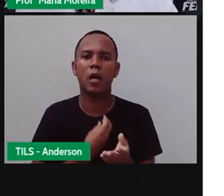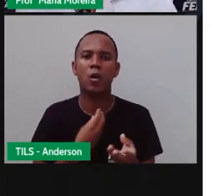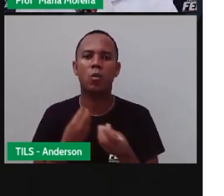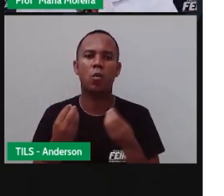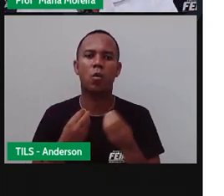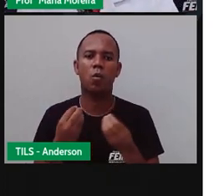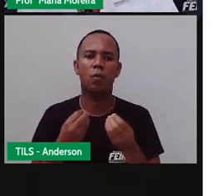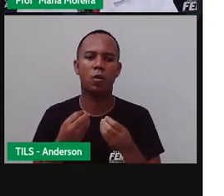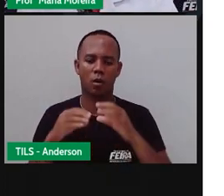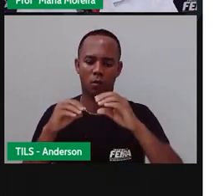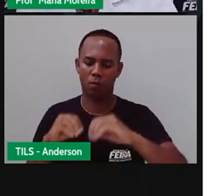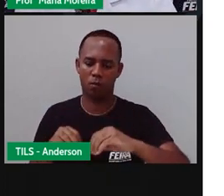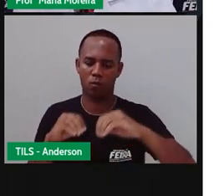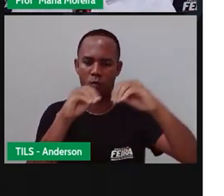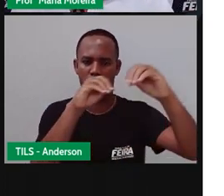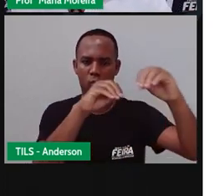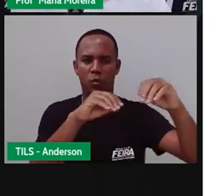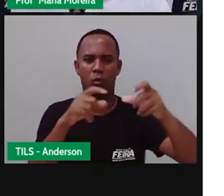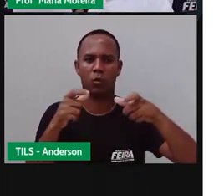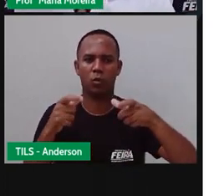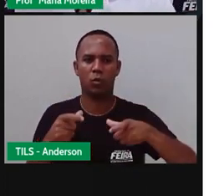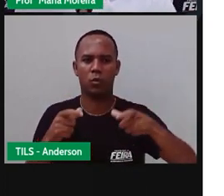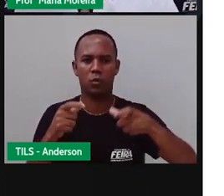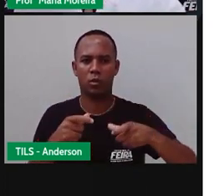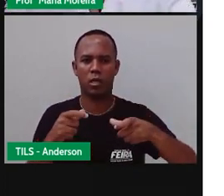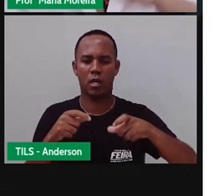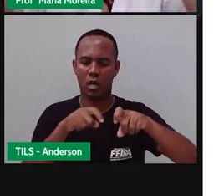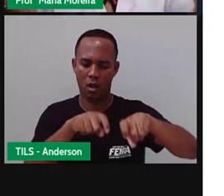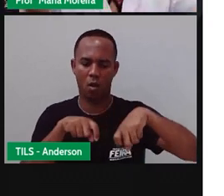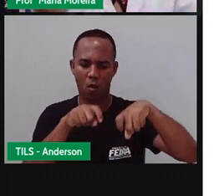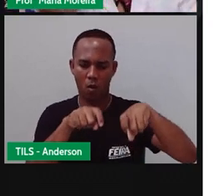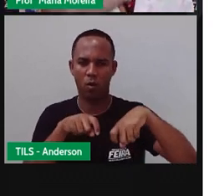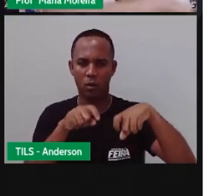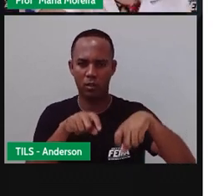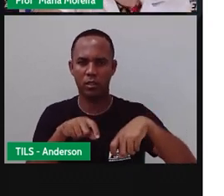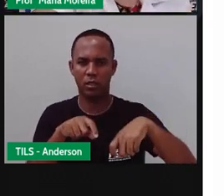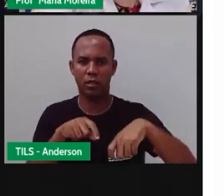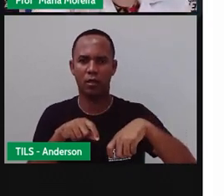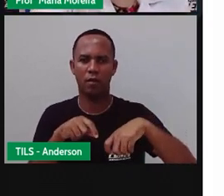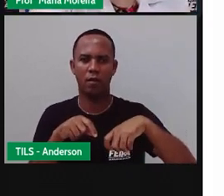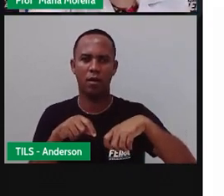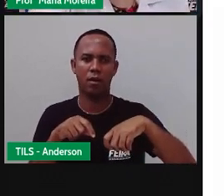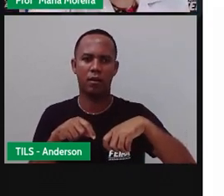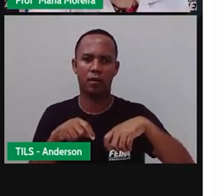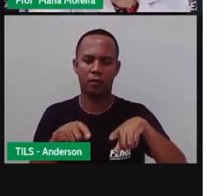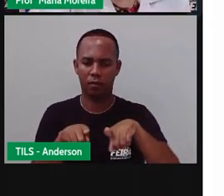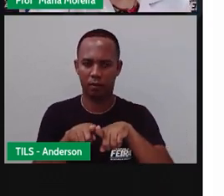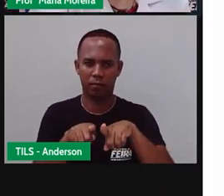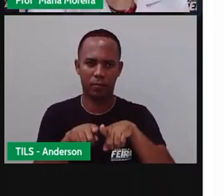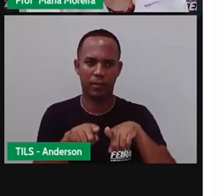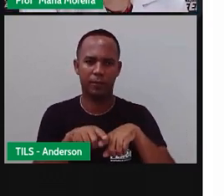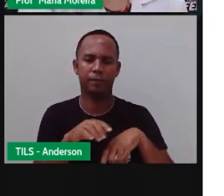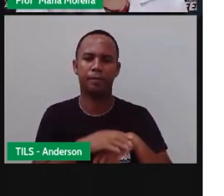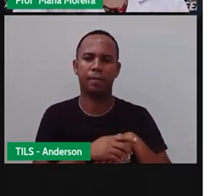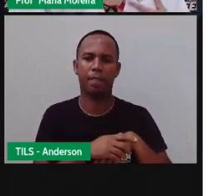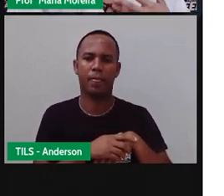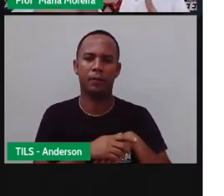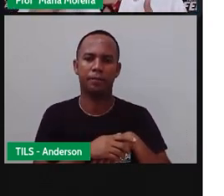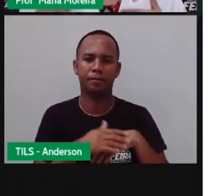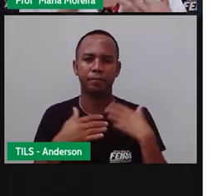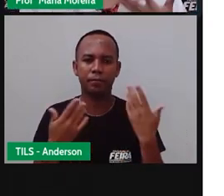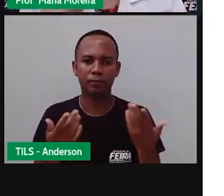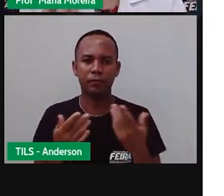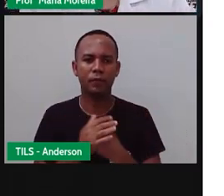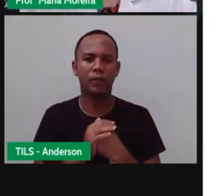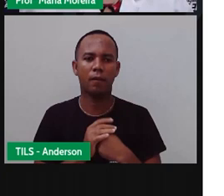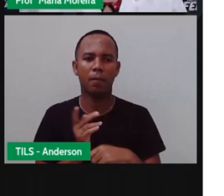começam a sair da zona o quê? Da zona rural. E vão pra onde? Pra zona urbana. Não é isso? Então, ó, pra